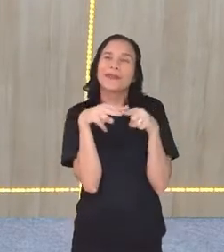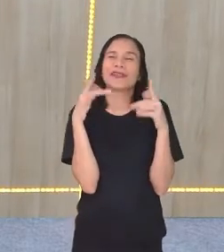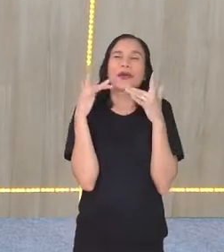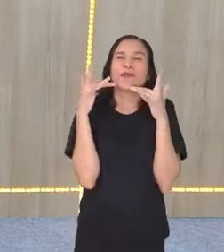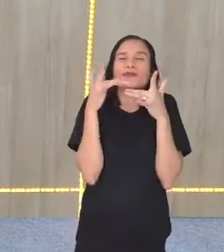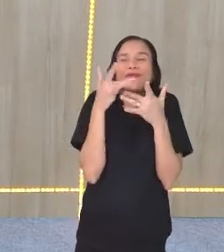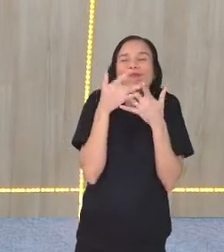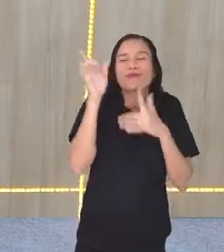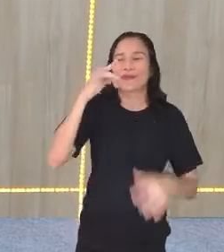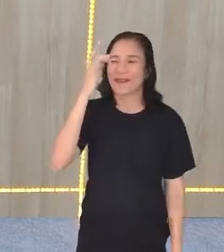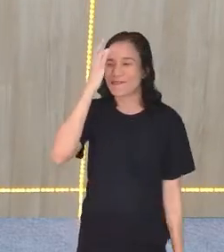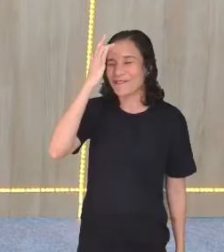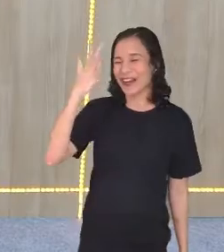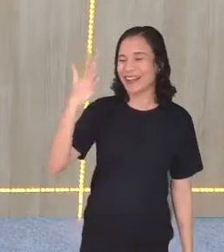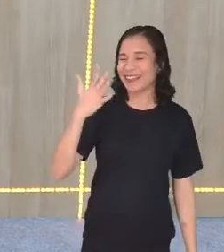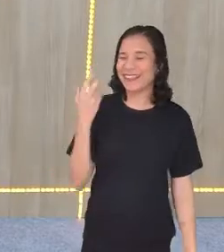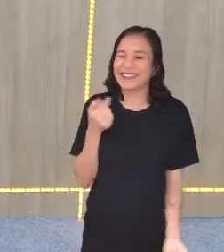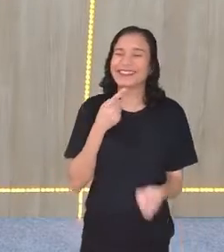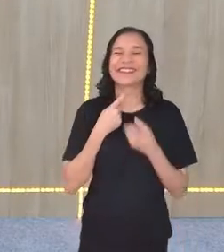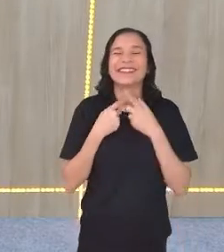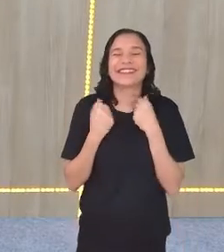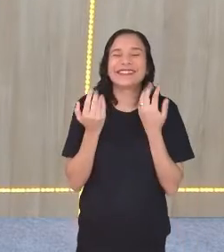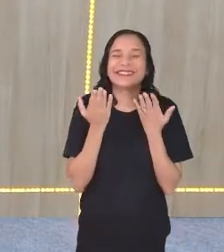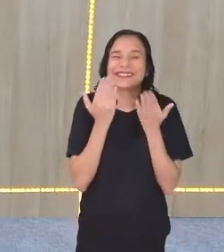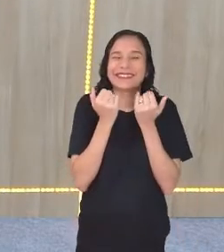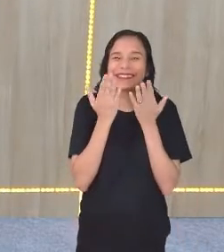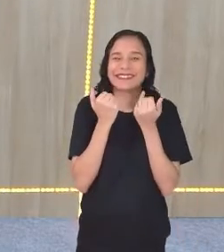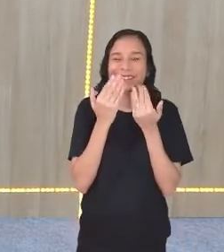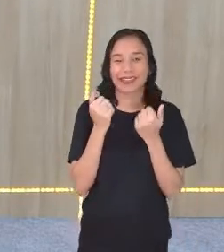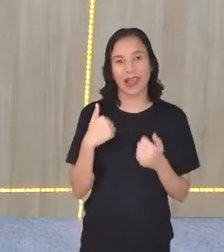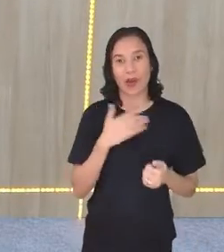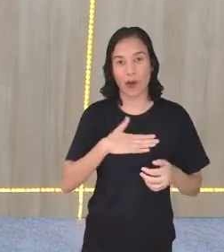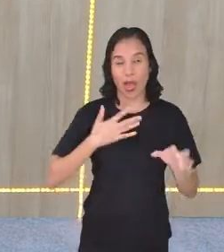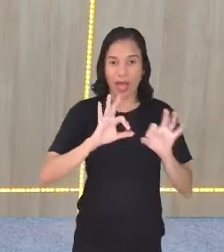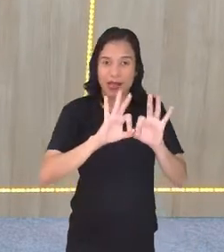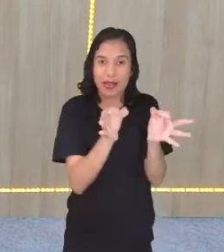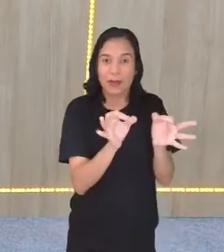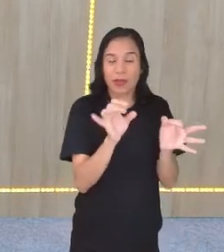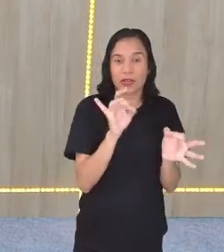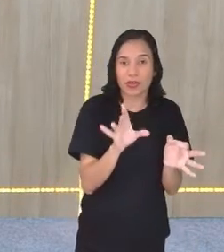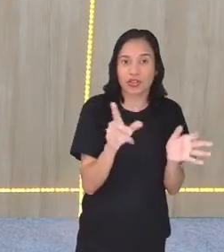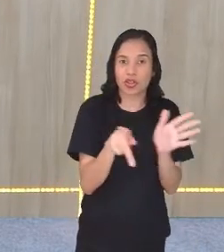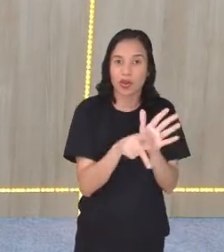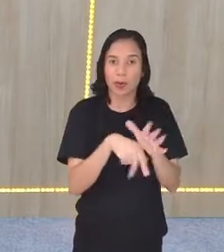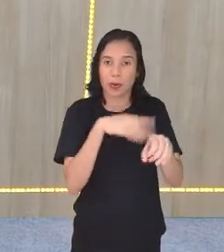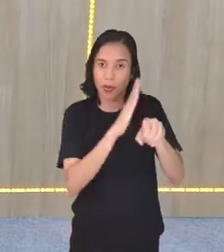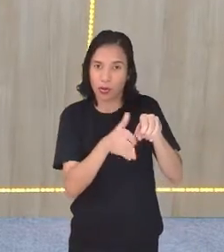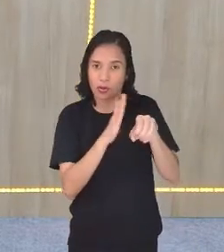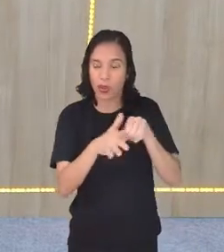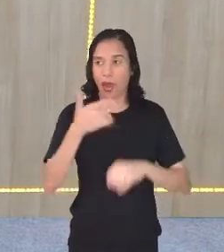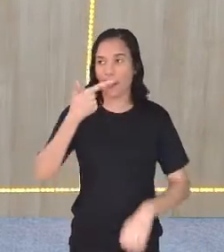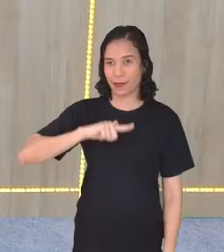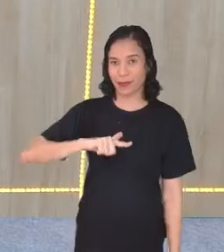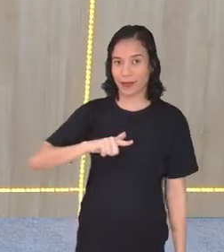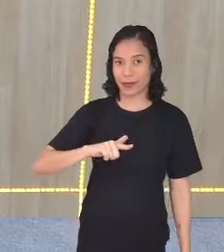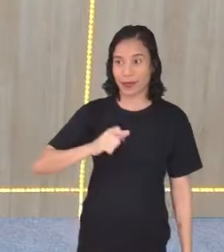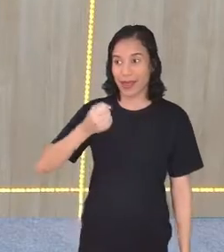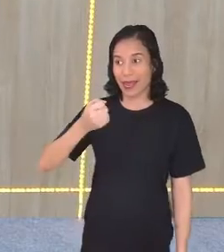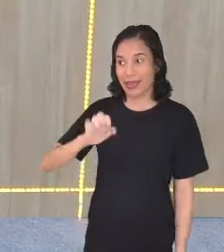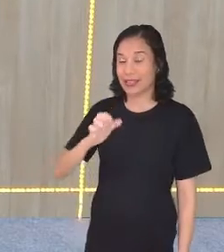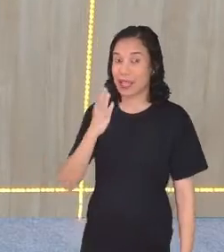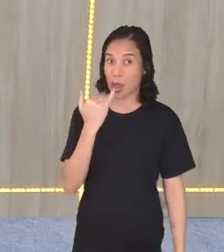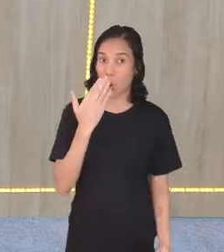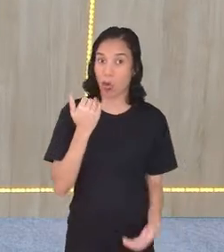É, fica fácil. Delícia. Eu gosto da mais simples. Aquela que é só tomate e queijo. Se comer muito,